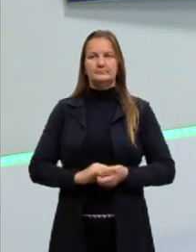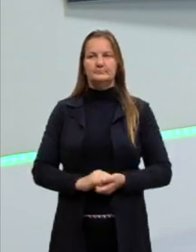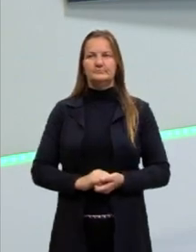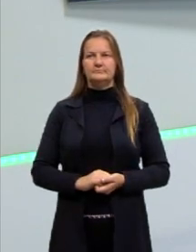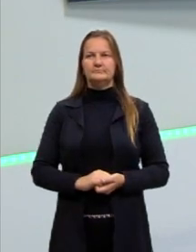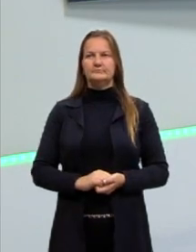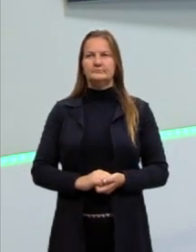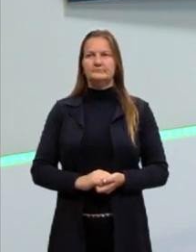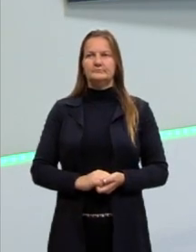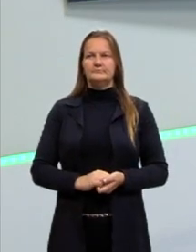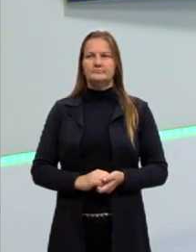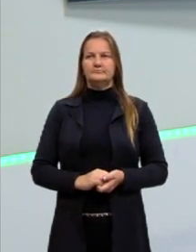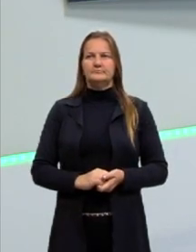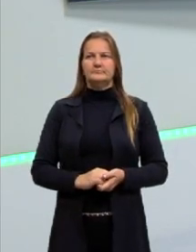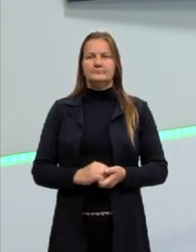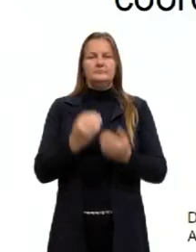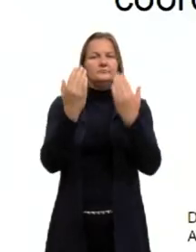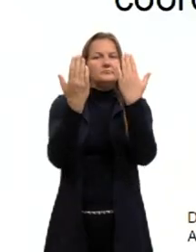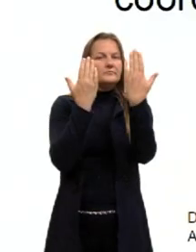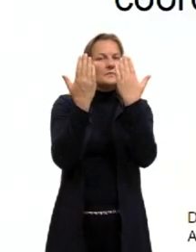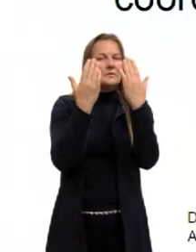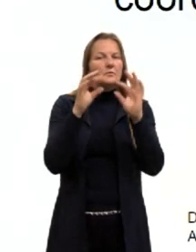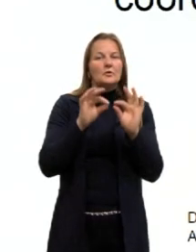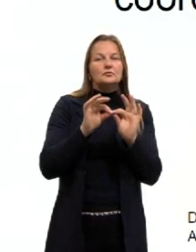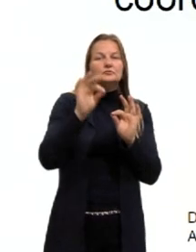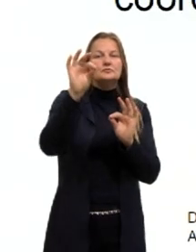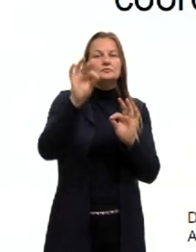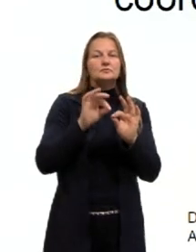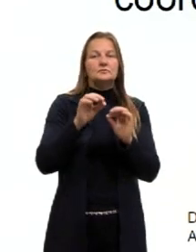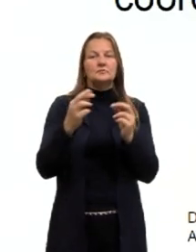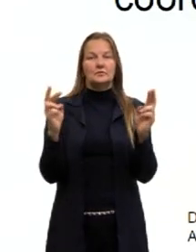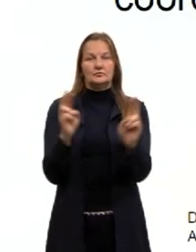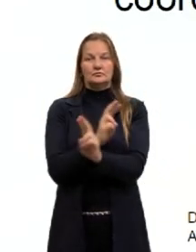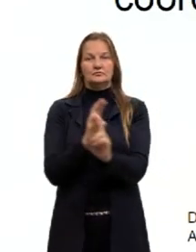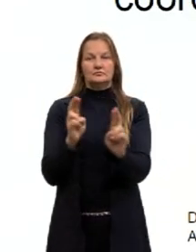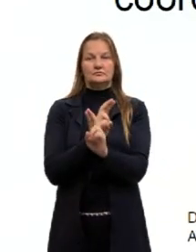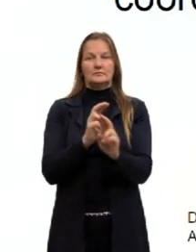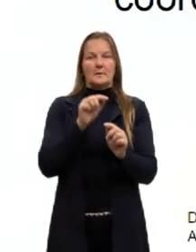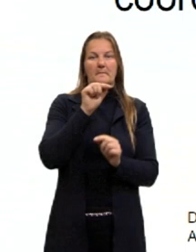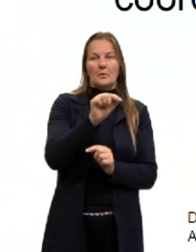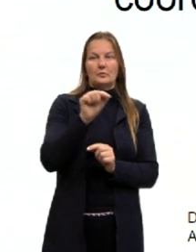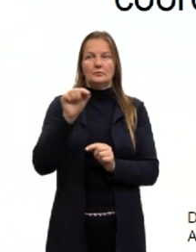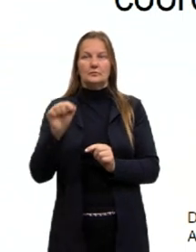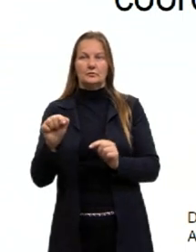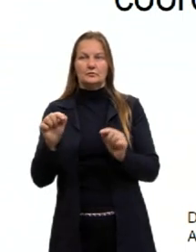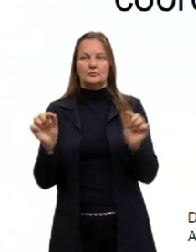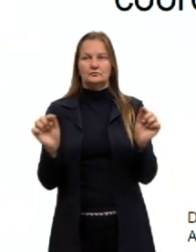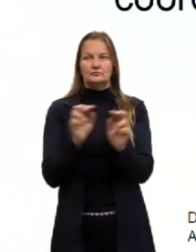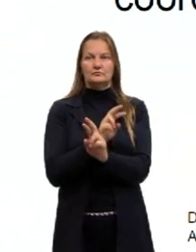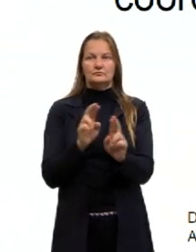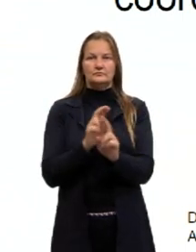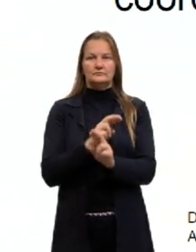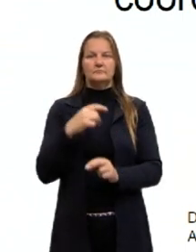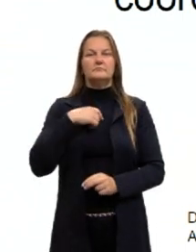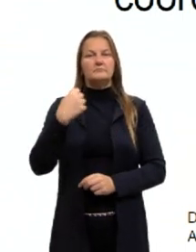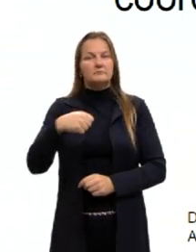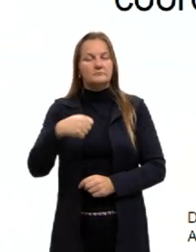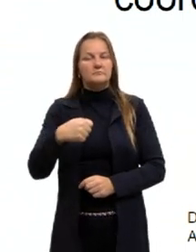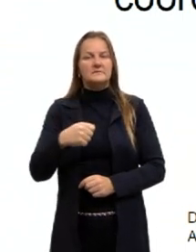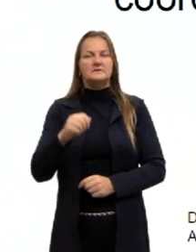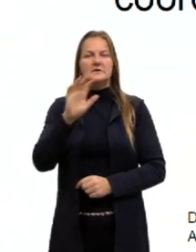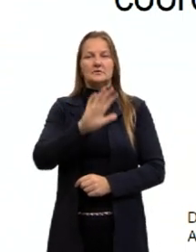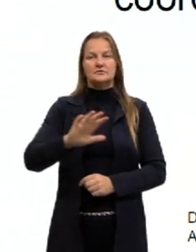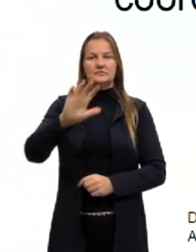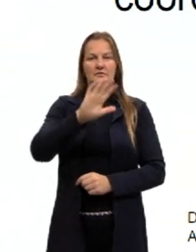Então, aqui, para estabelecer essa distância entre esses dois pontos, nós precisamos da equação geral da